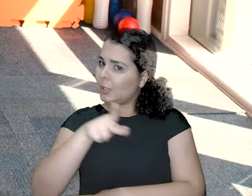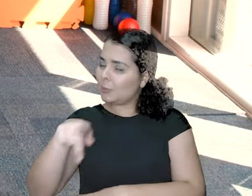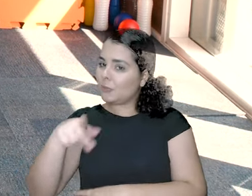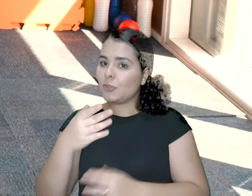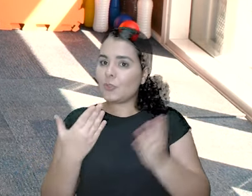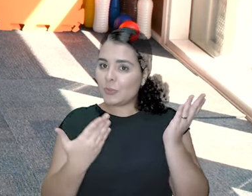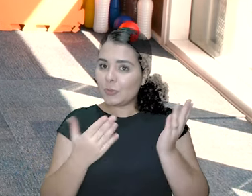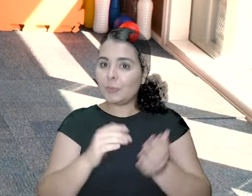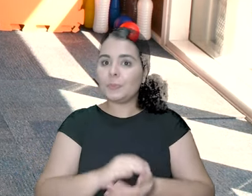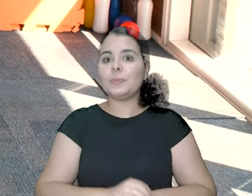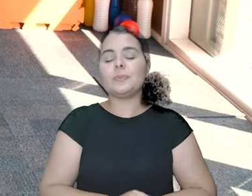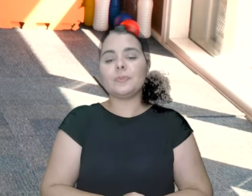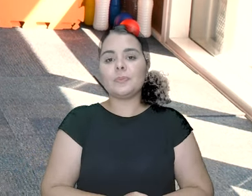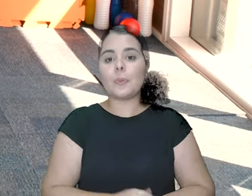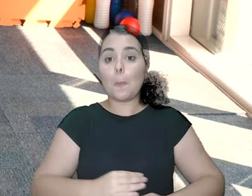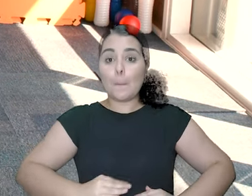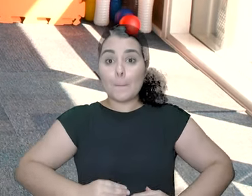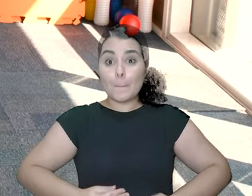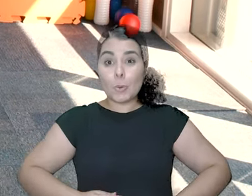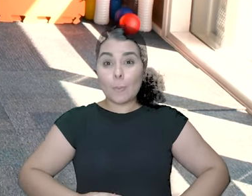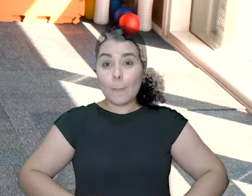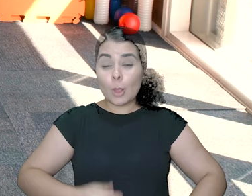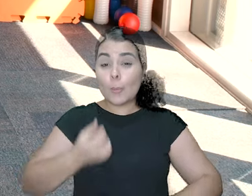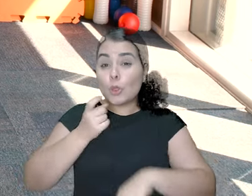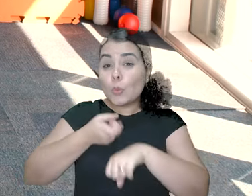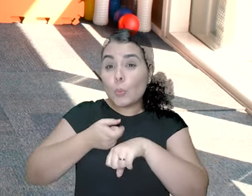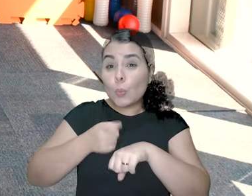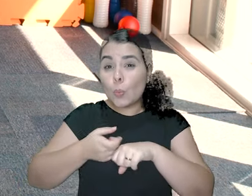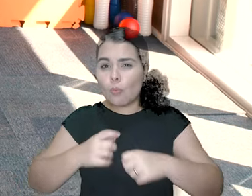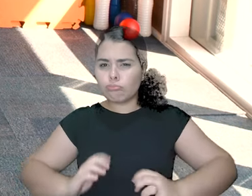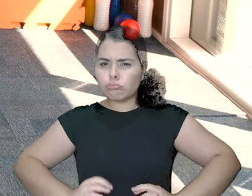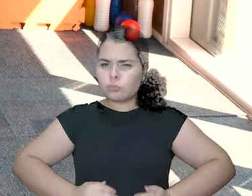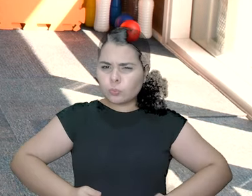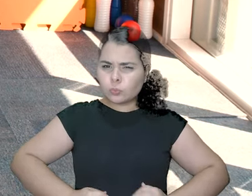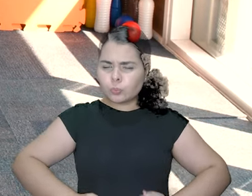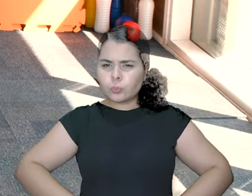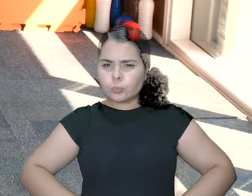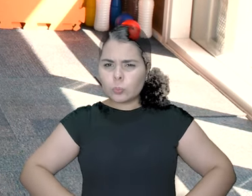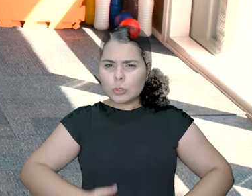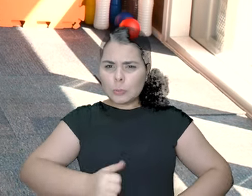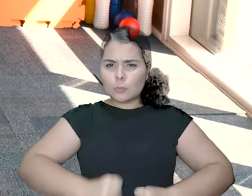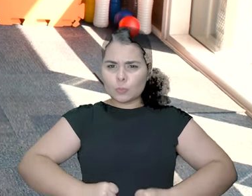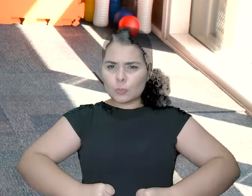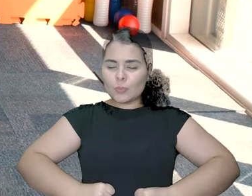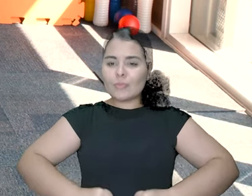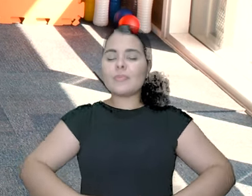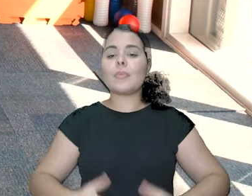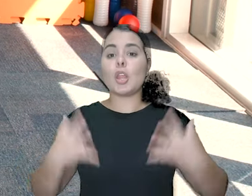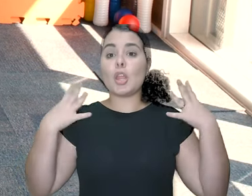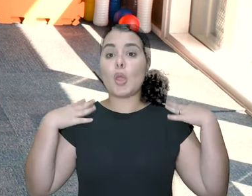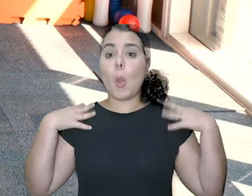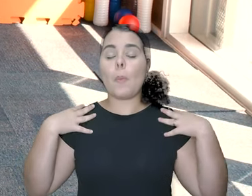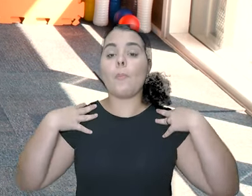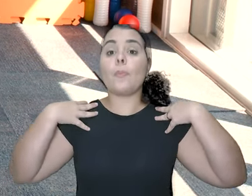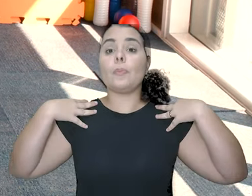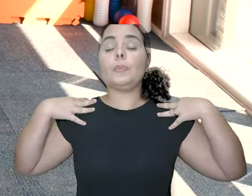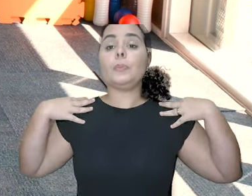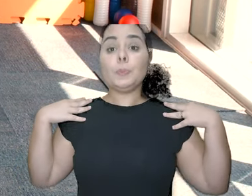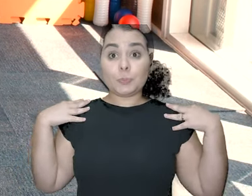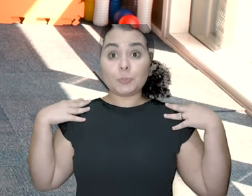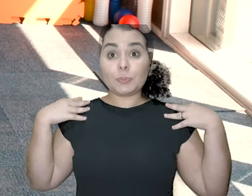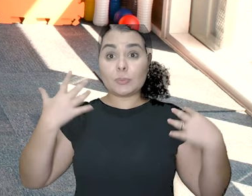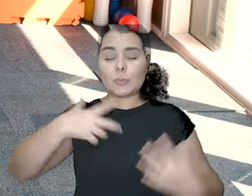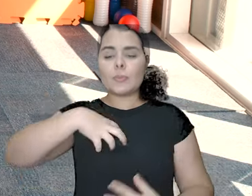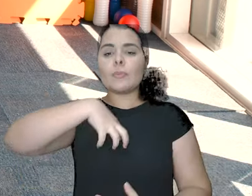Subiu. Desceu. Deixa o abdômen durinho, guardadinho. O ombro. vai lá atrás. Tá